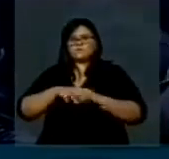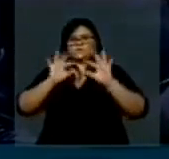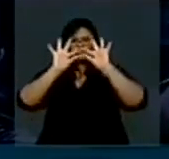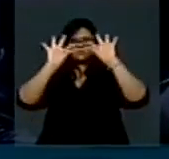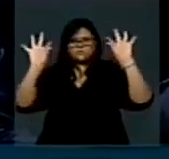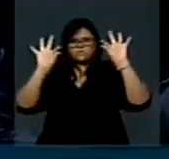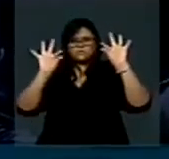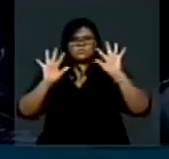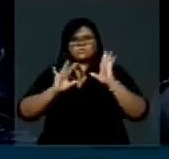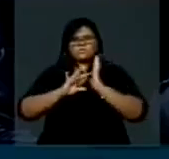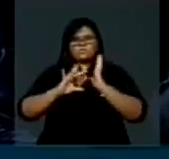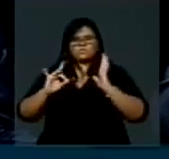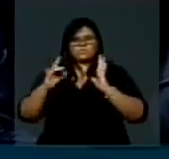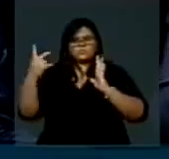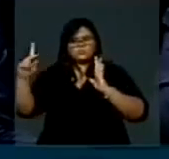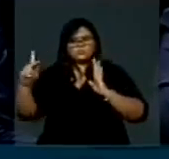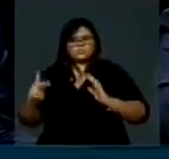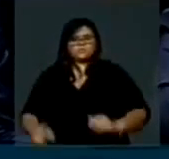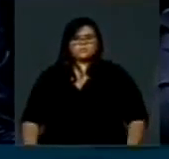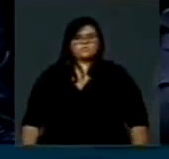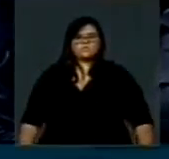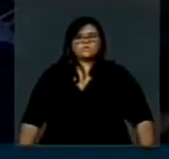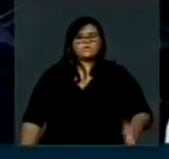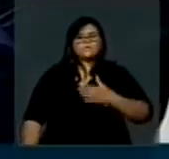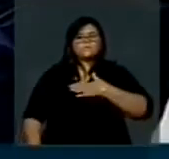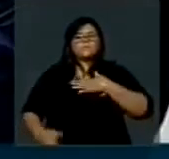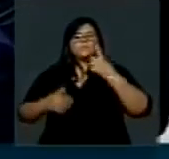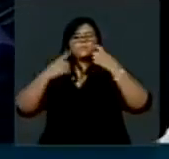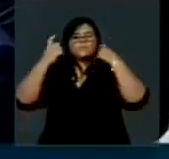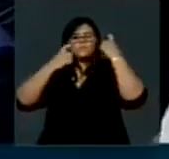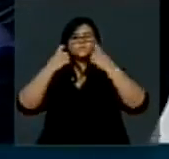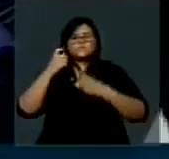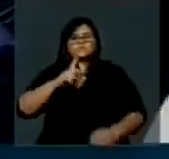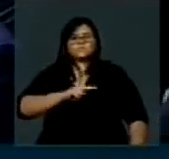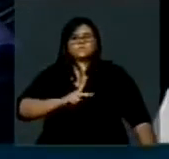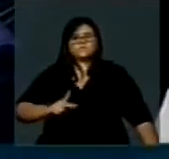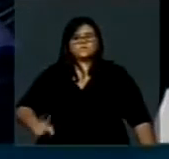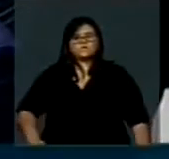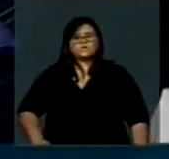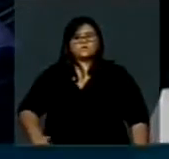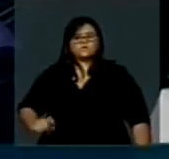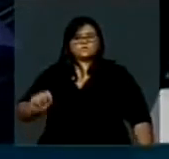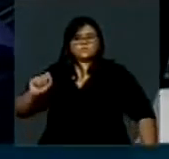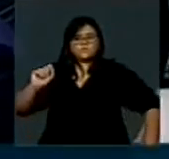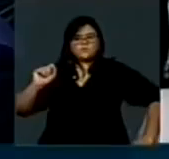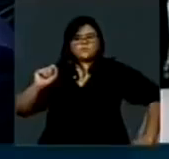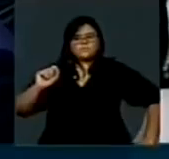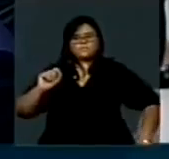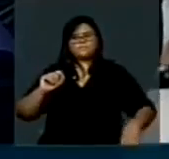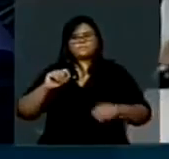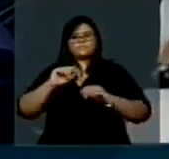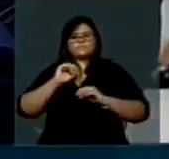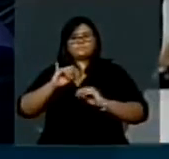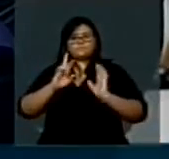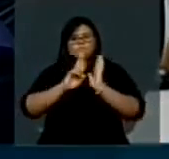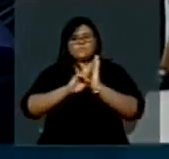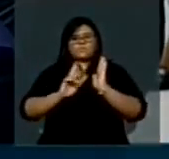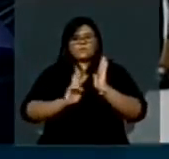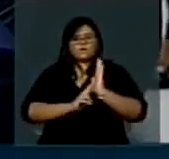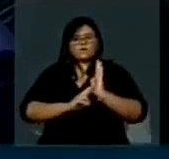apresentação dos destaques correspondentes. A minha preocupação, presidente, eu estou entendendo o vosso silêncio, mesmo a minha preocupação é que regimentalmente